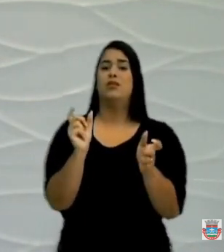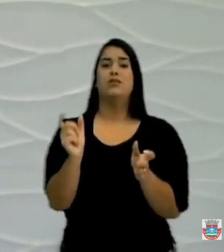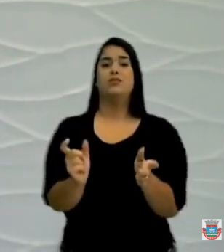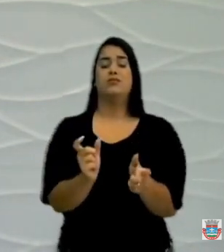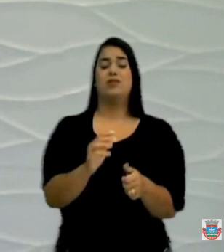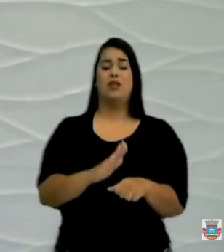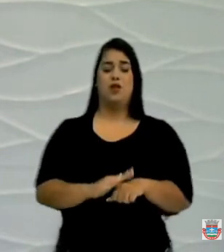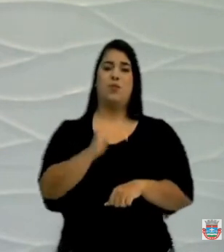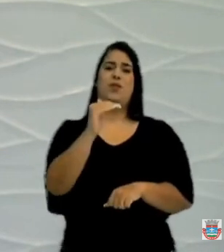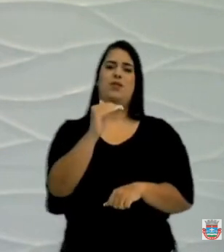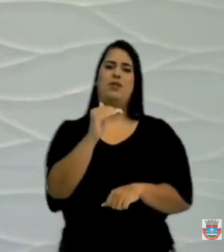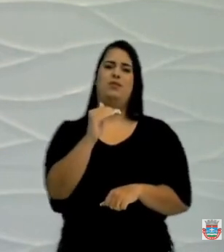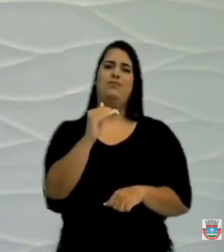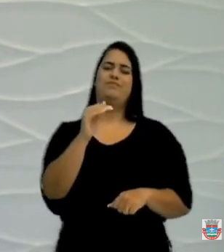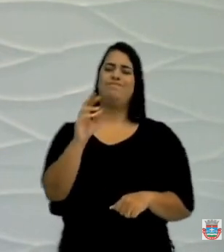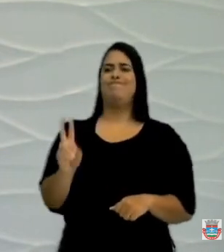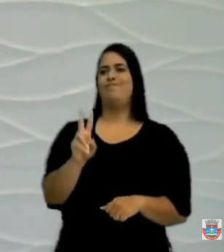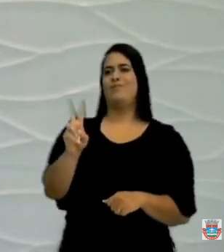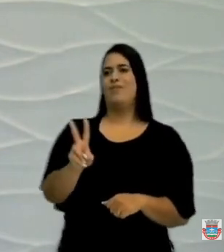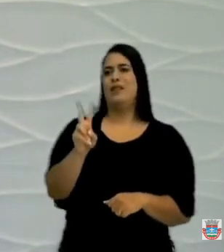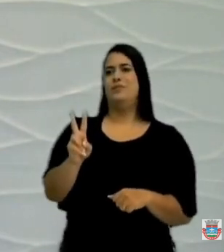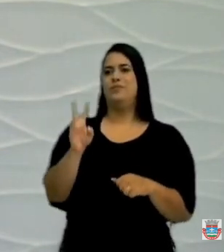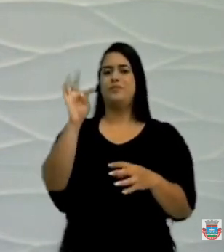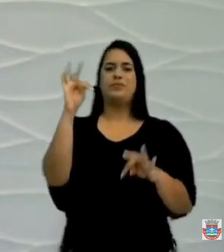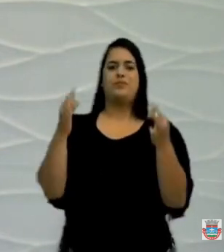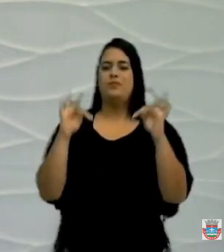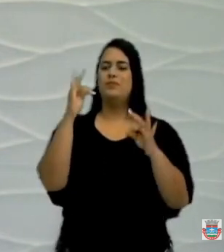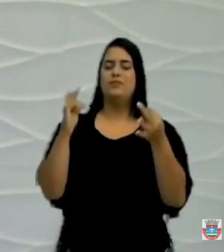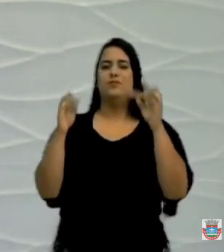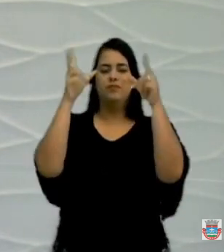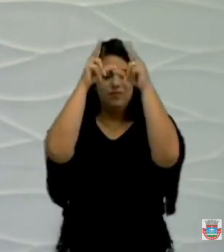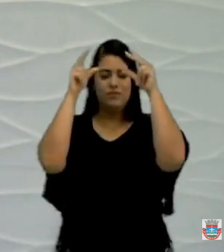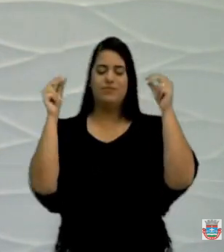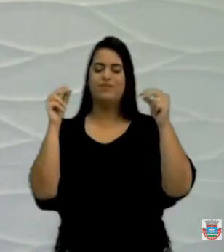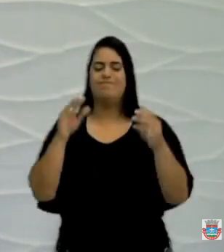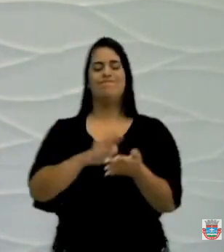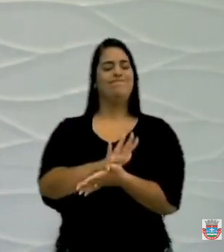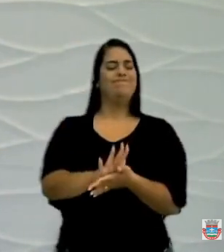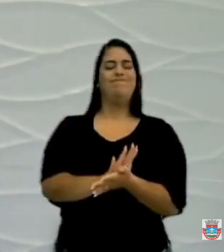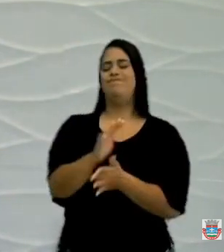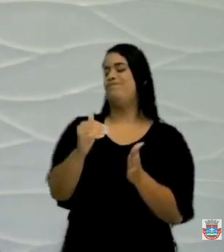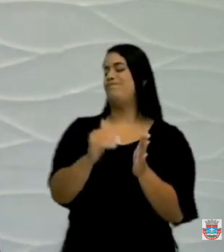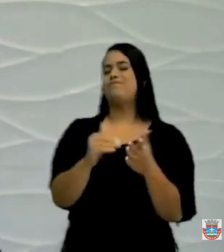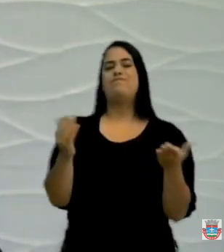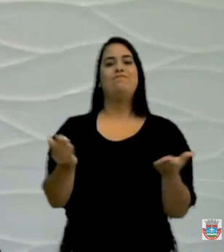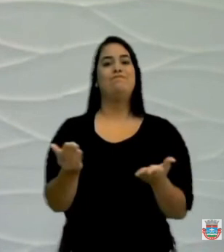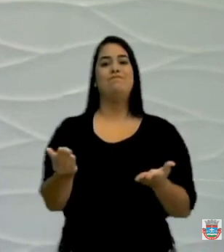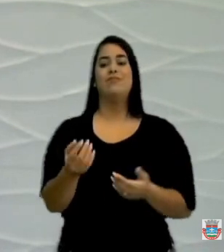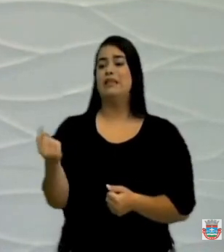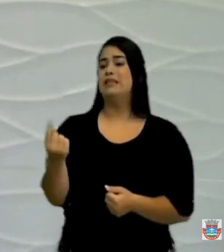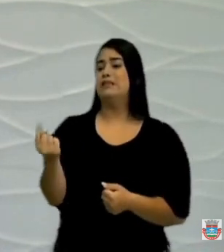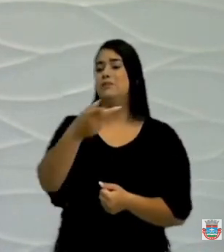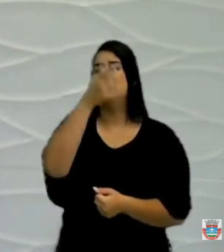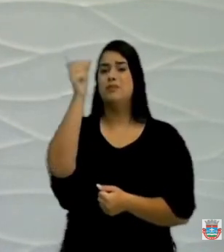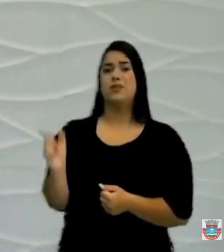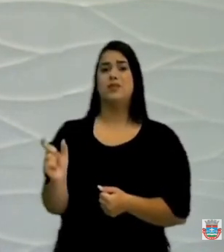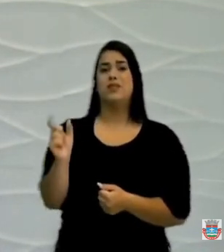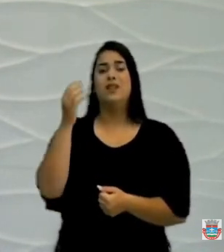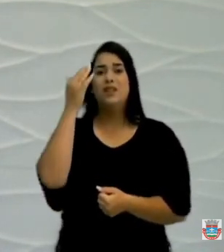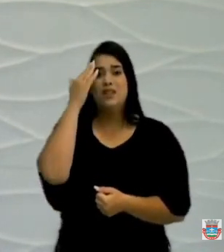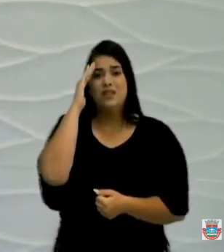diária dos motoristas e dos técnicos de enfermagem e que nada fez até hoje. A única pessoa que entendia,